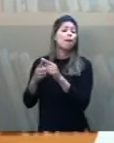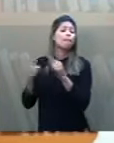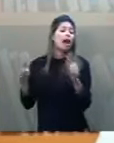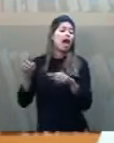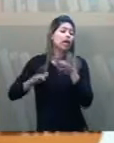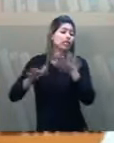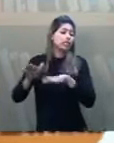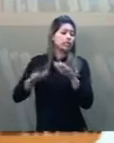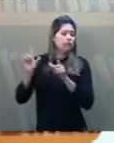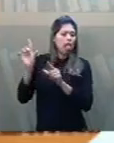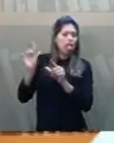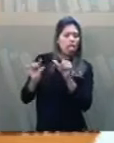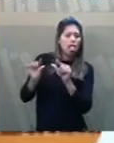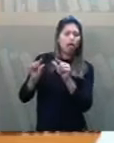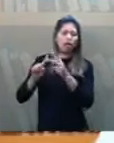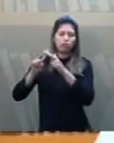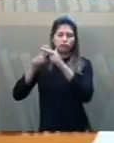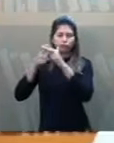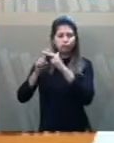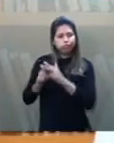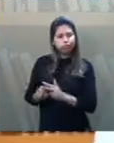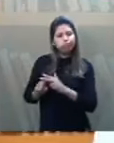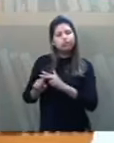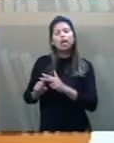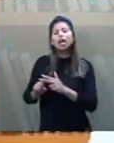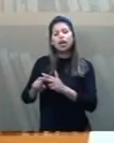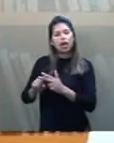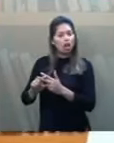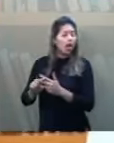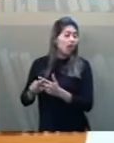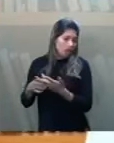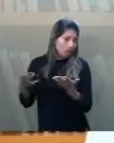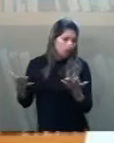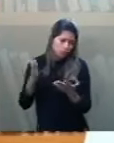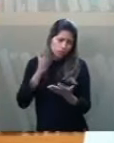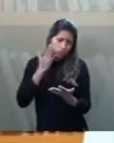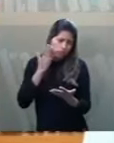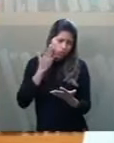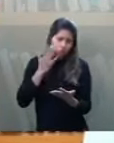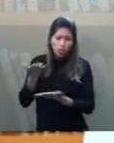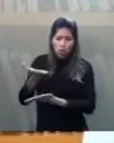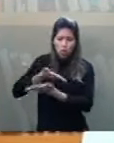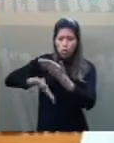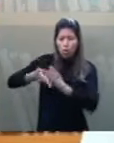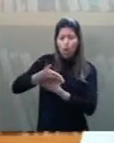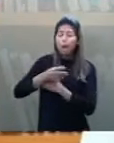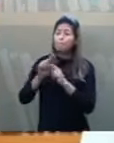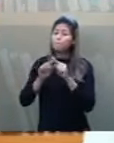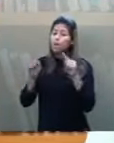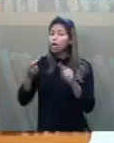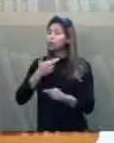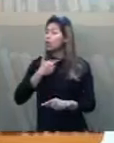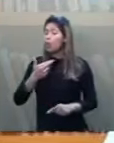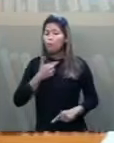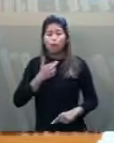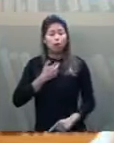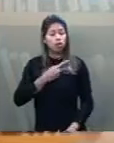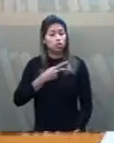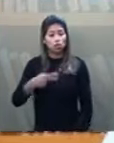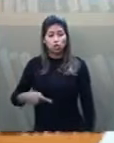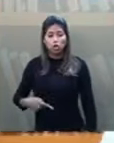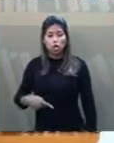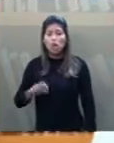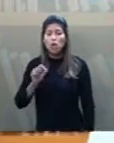uma pequena correção mediante um grande entendimento que houve aqui na casa. O que não pode, presidente, é a